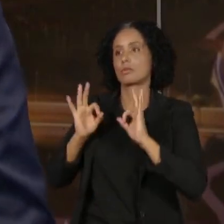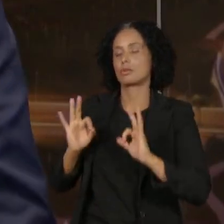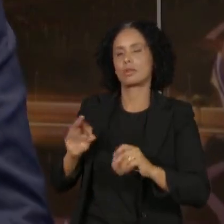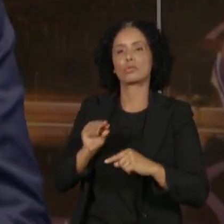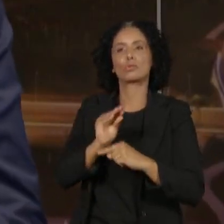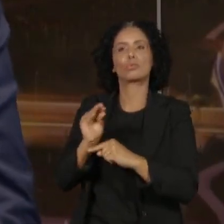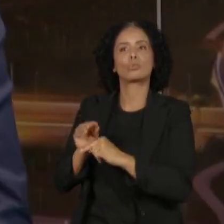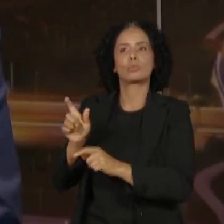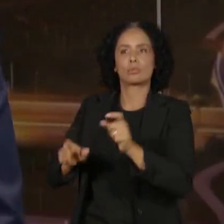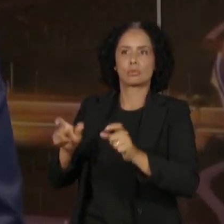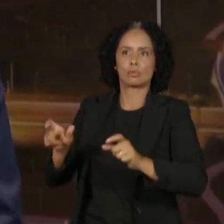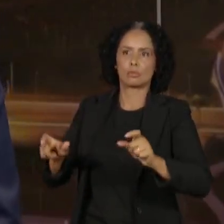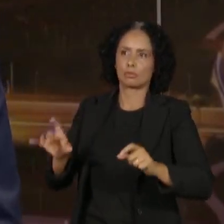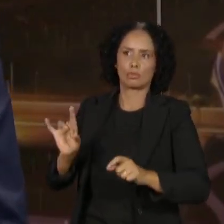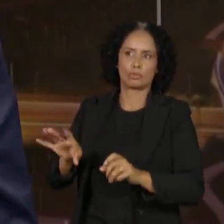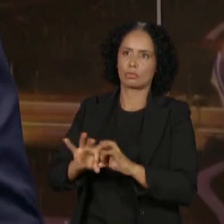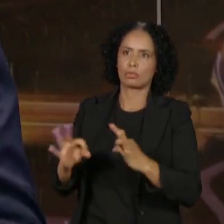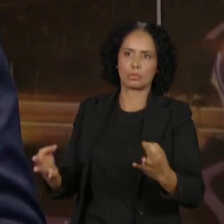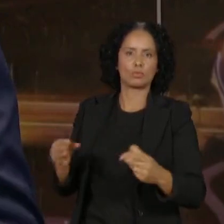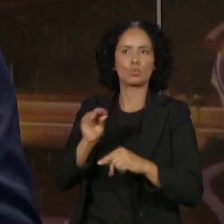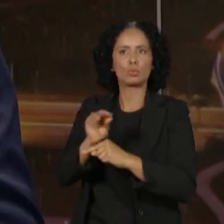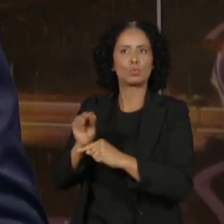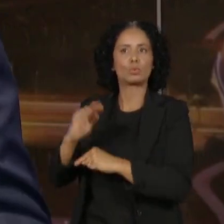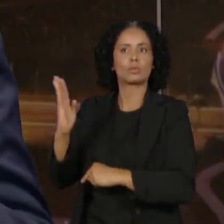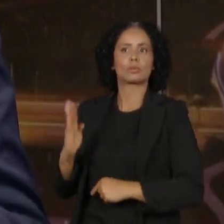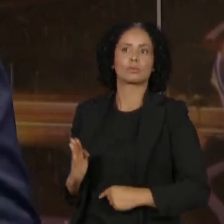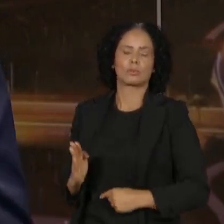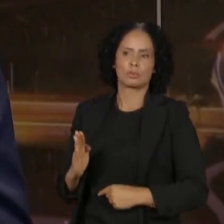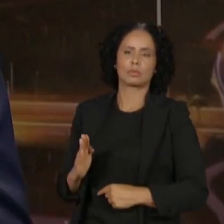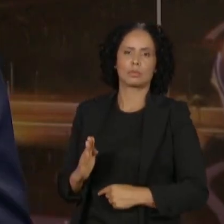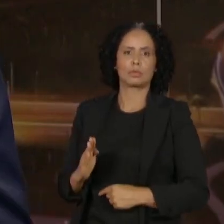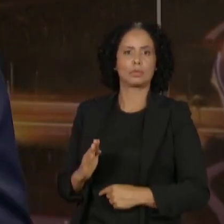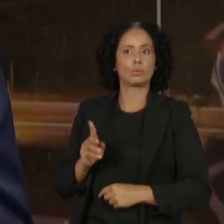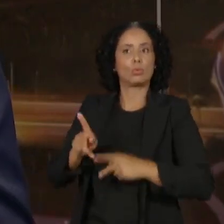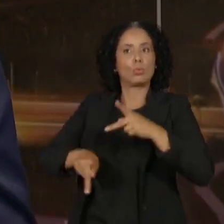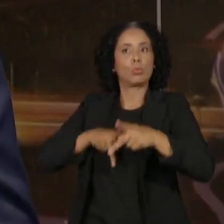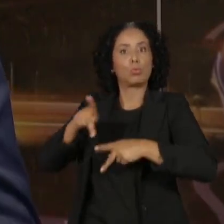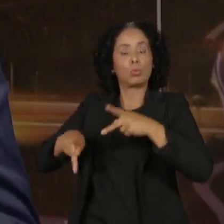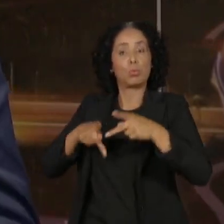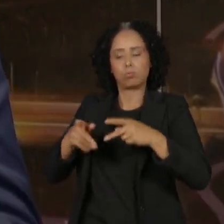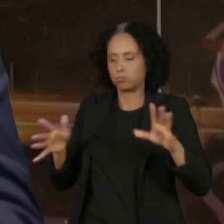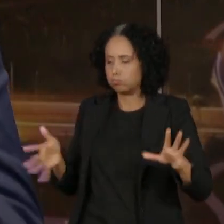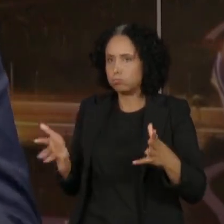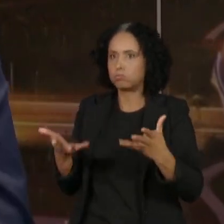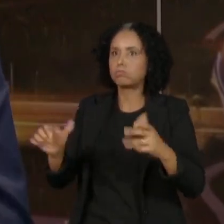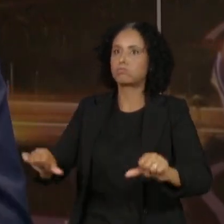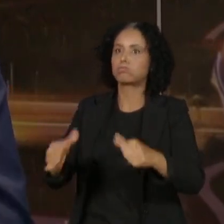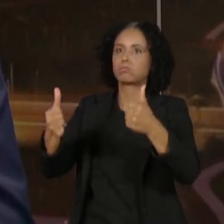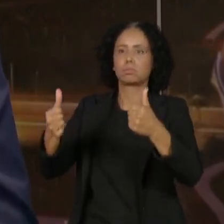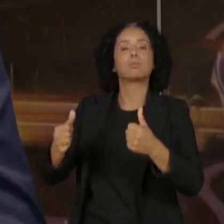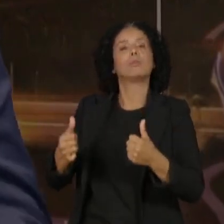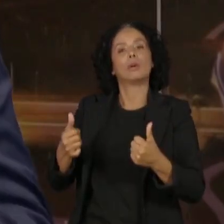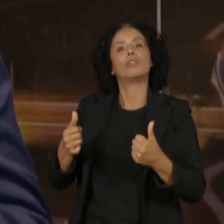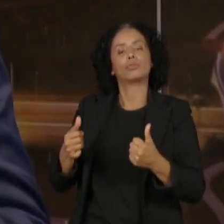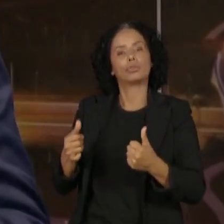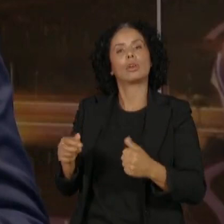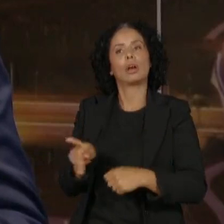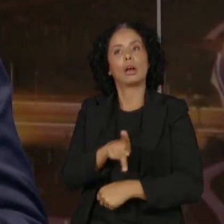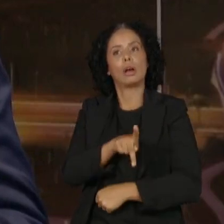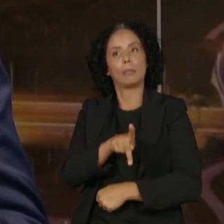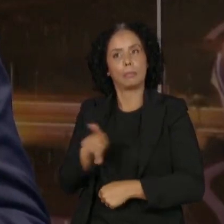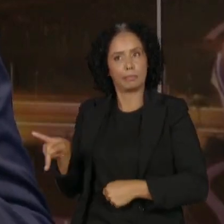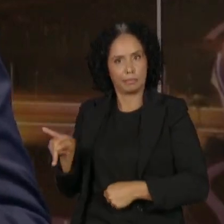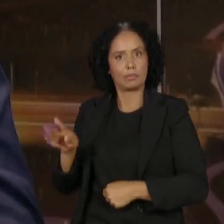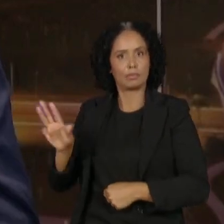das pessoas, é hora de cuidar do Brasil, é hora de cuidar do povo brasileiro. O presidente Lula afirmou ontem que